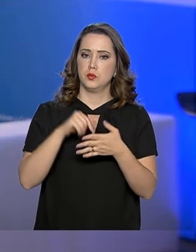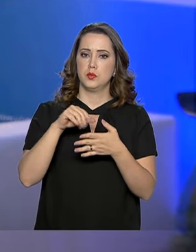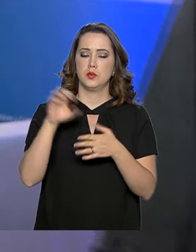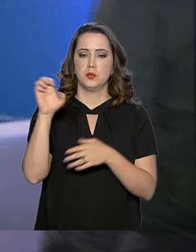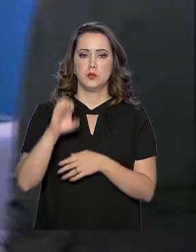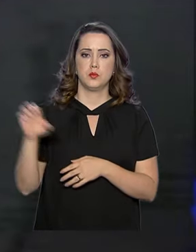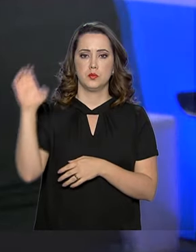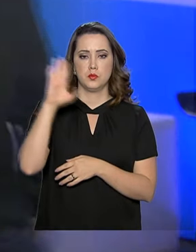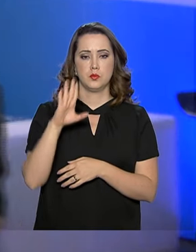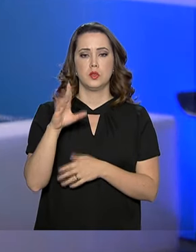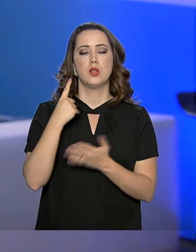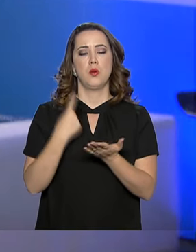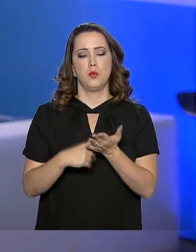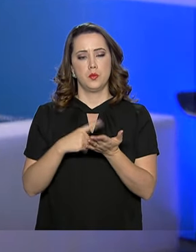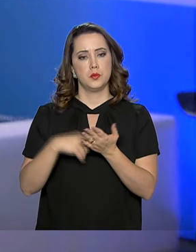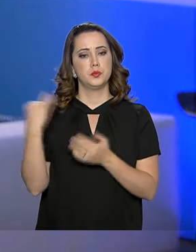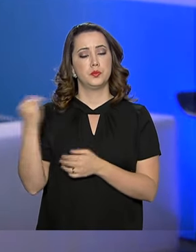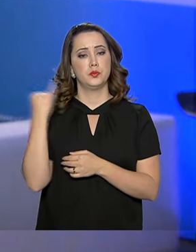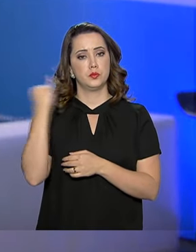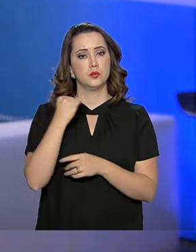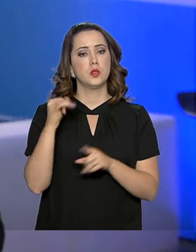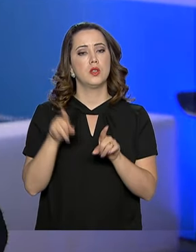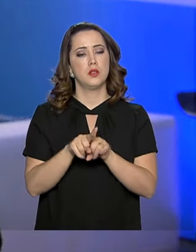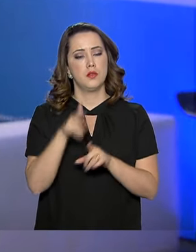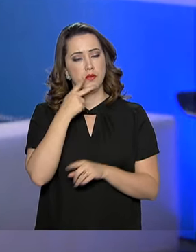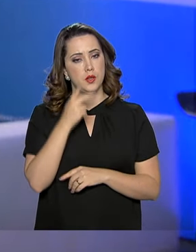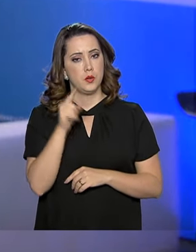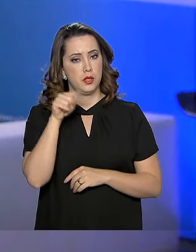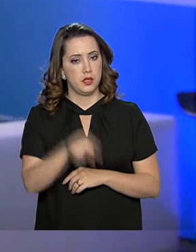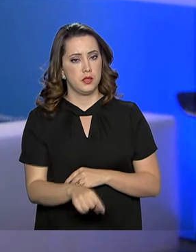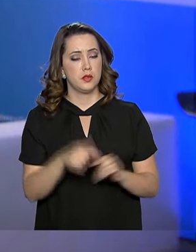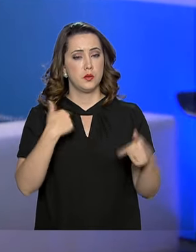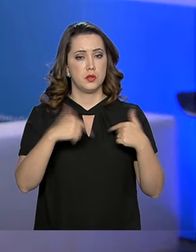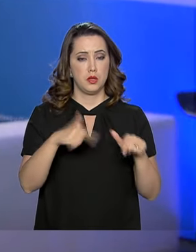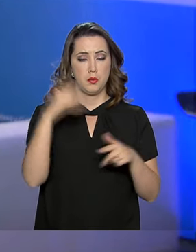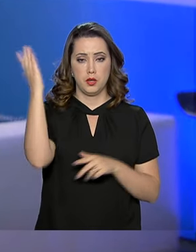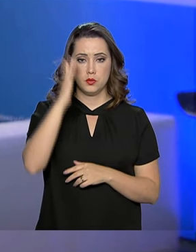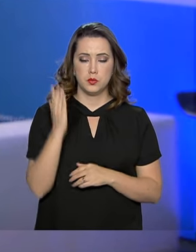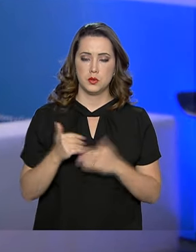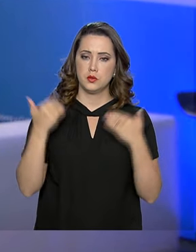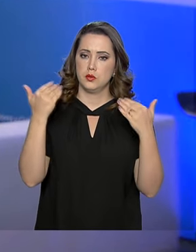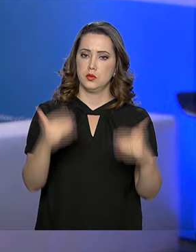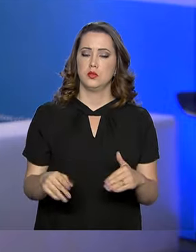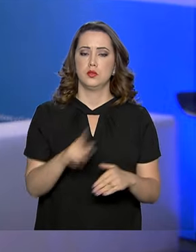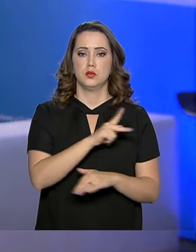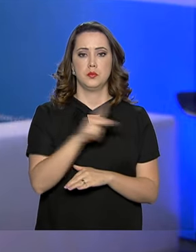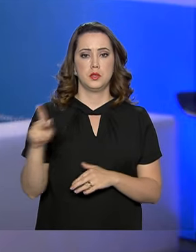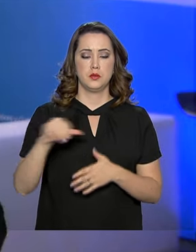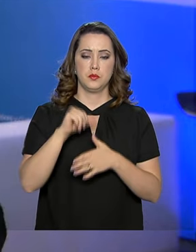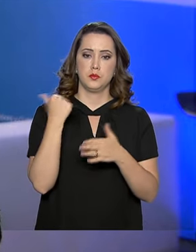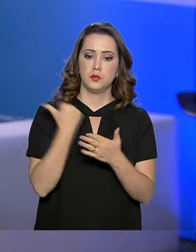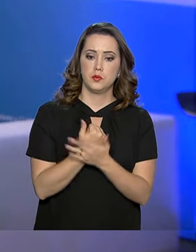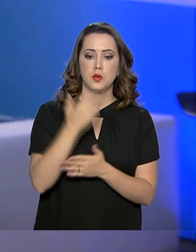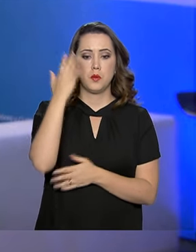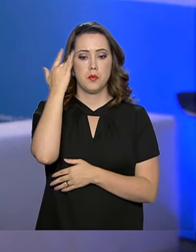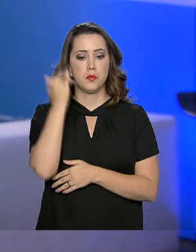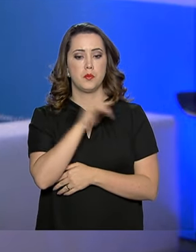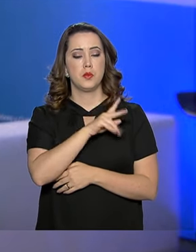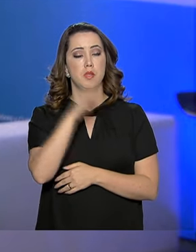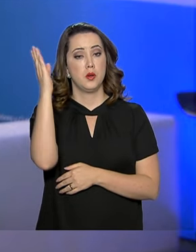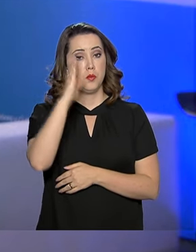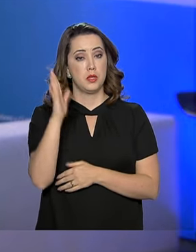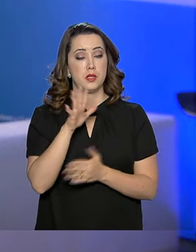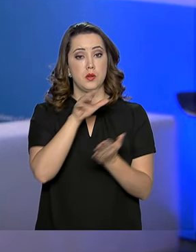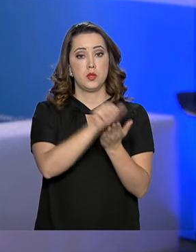Europeia, que é um acordo tão importante. E ele deu o tom que esse vai ser o trabalho do Brasil à frente da presidência do Mercosul. Amanhã, o Brasil